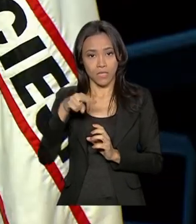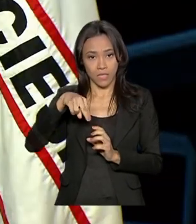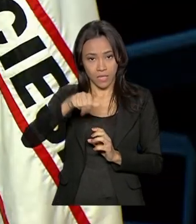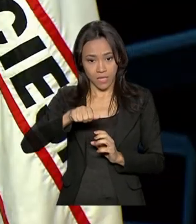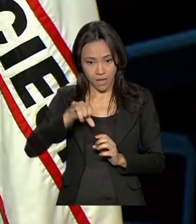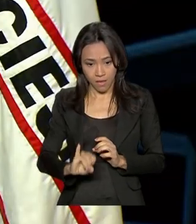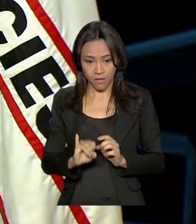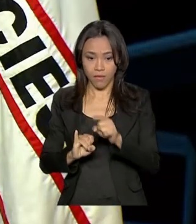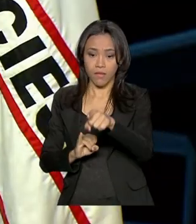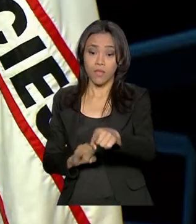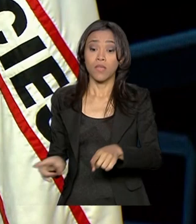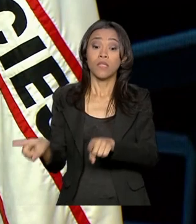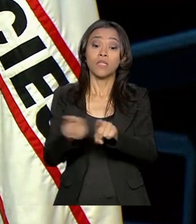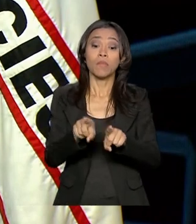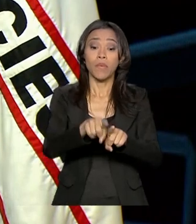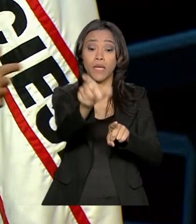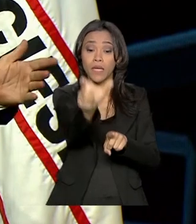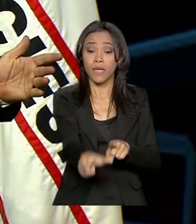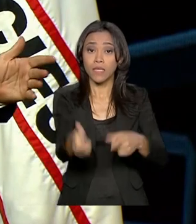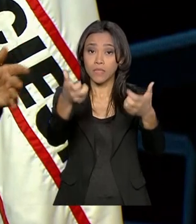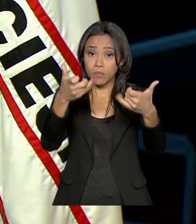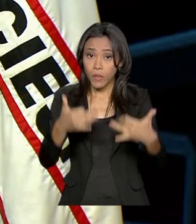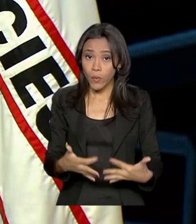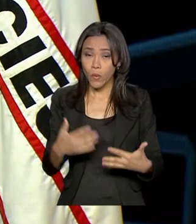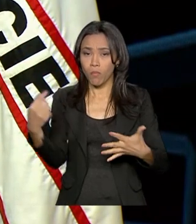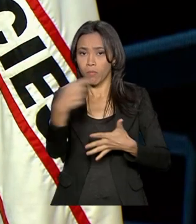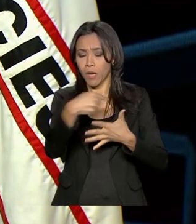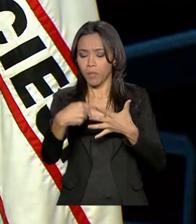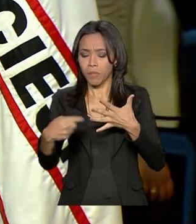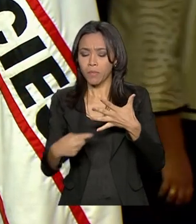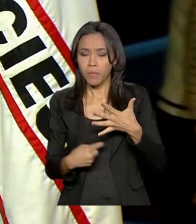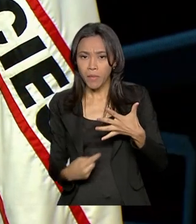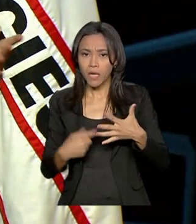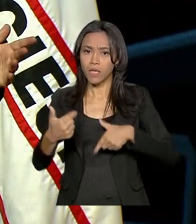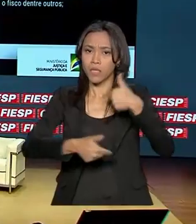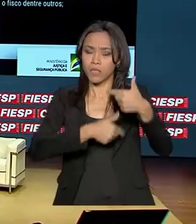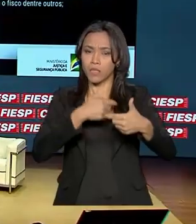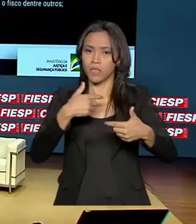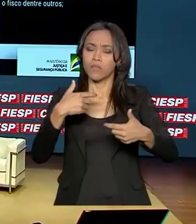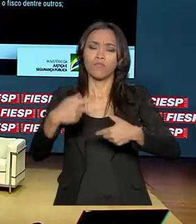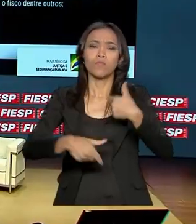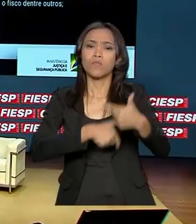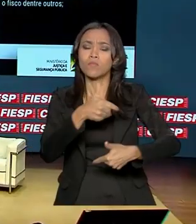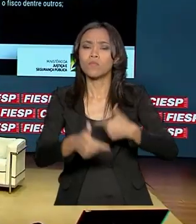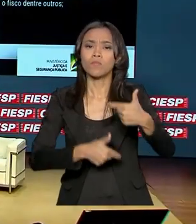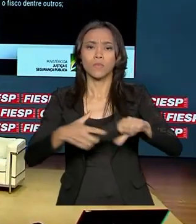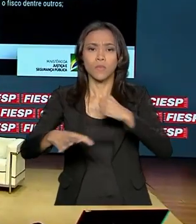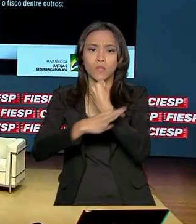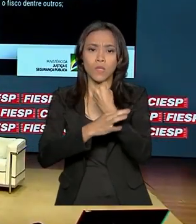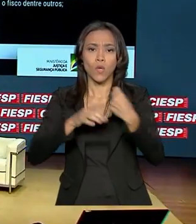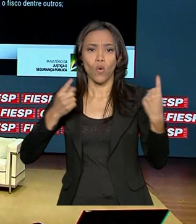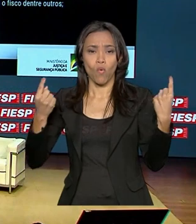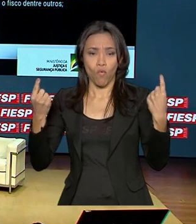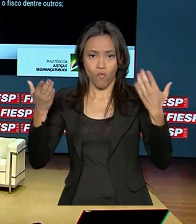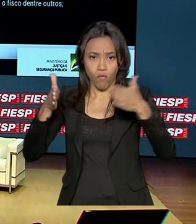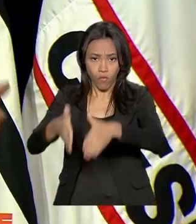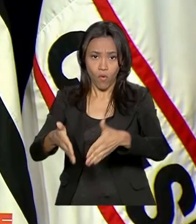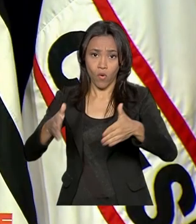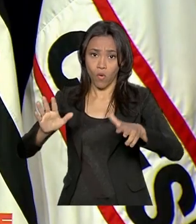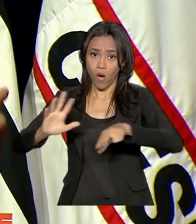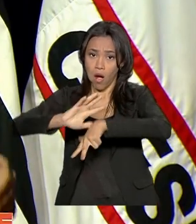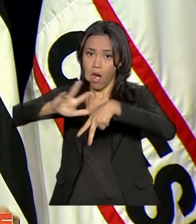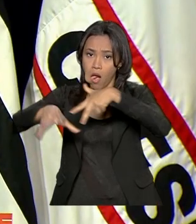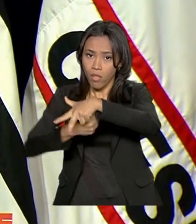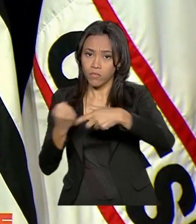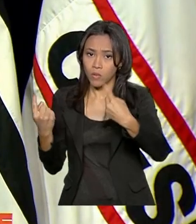Sérgio Moro também destacou as ações e programas do Ministério da Justiça e Segurança Pública com foco no combate à corrupção, ao crime